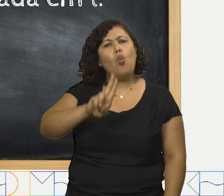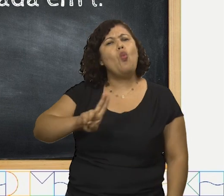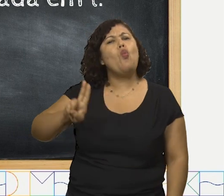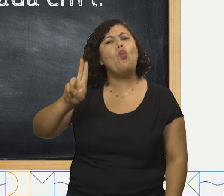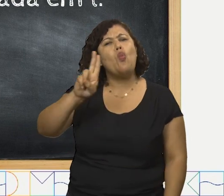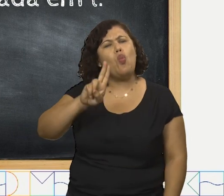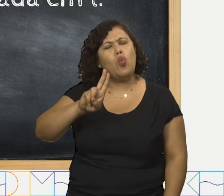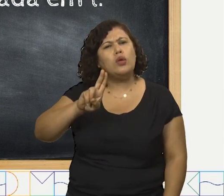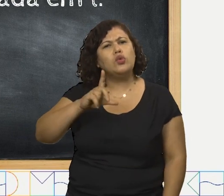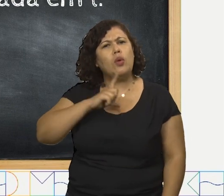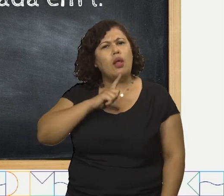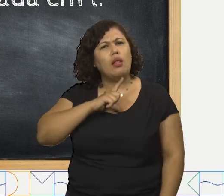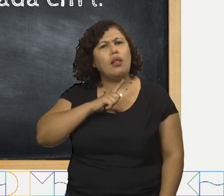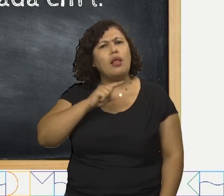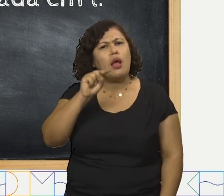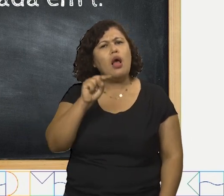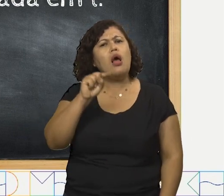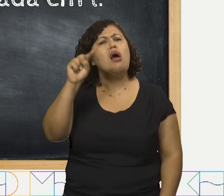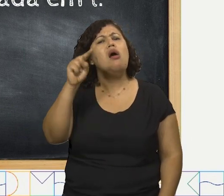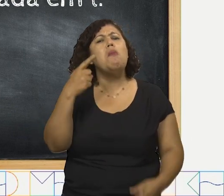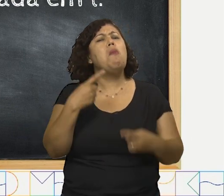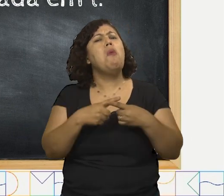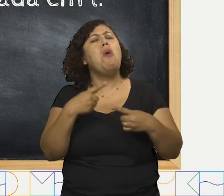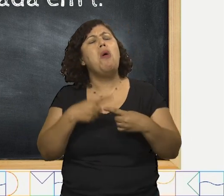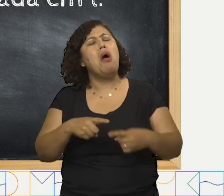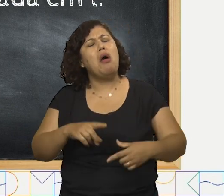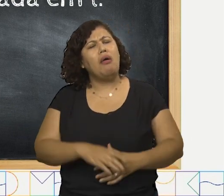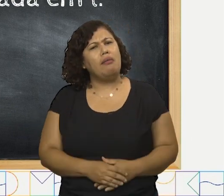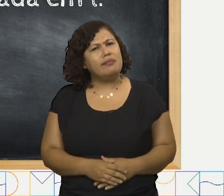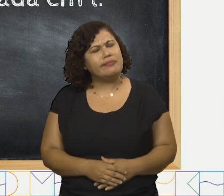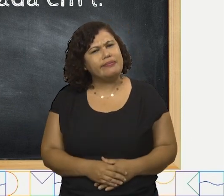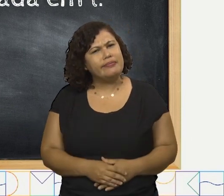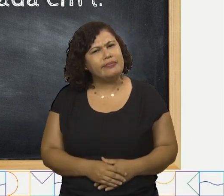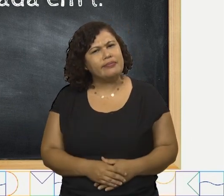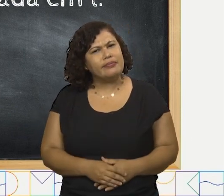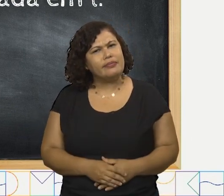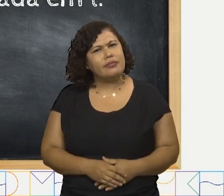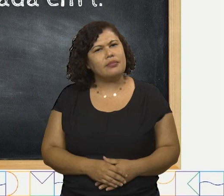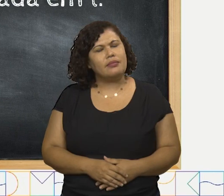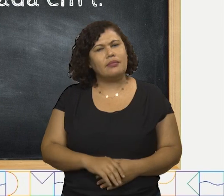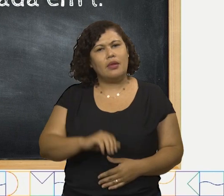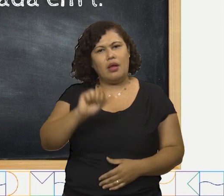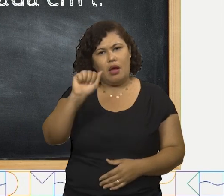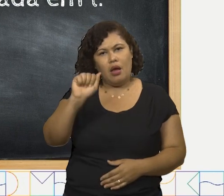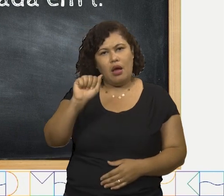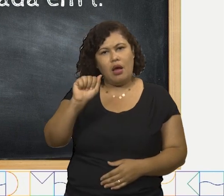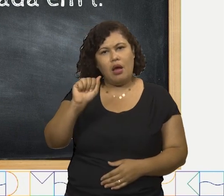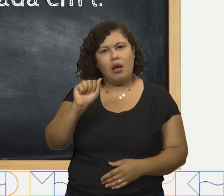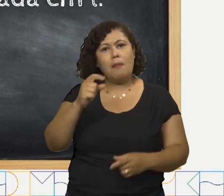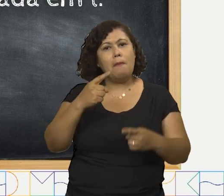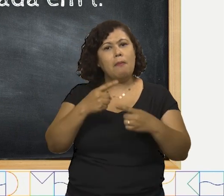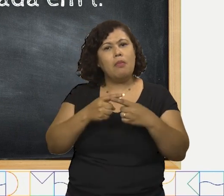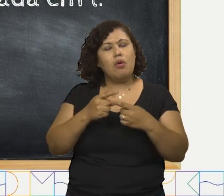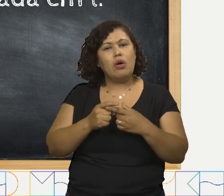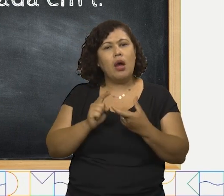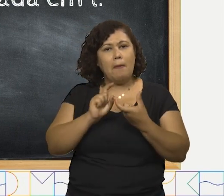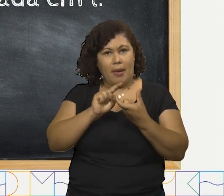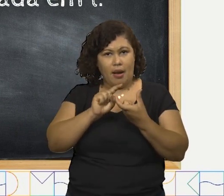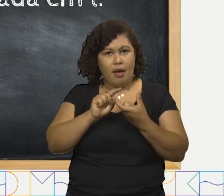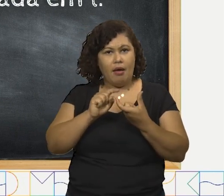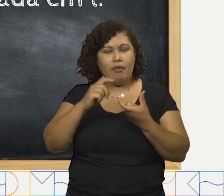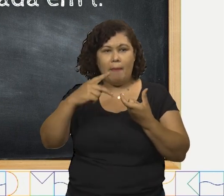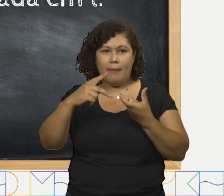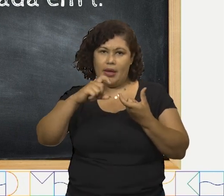foi acentuada por qual motivo? Letra A. Por ser uma palavra